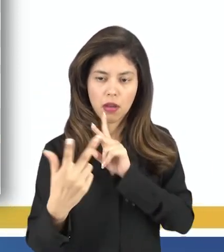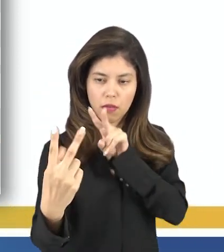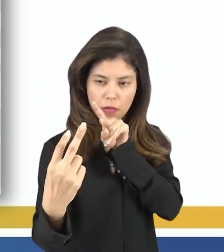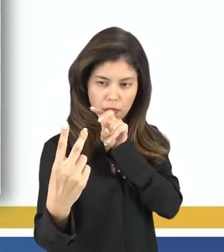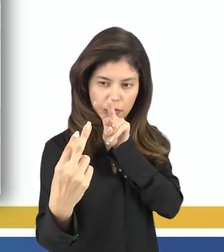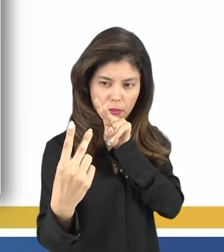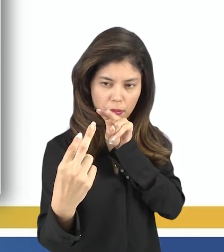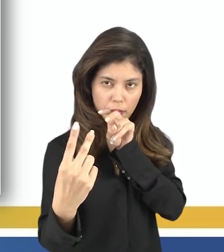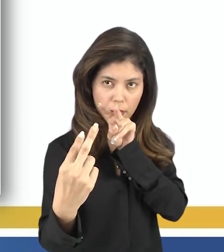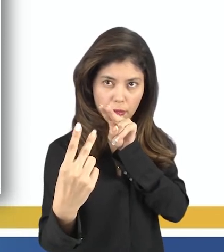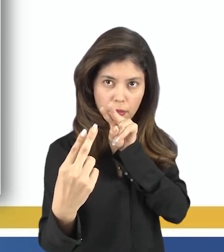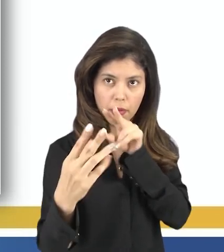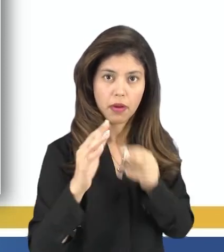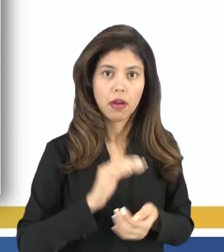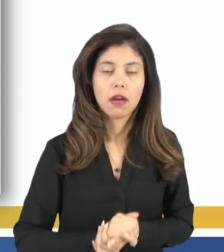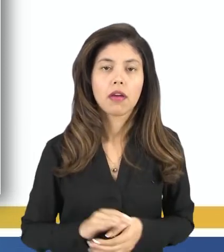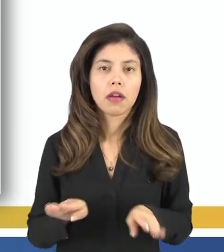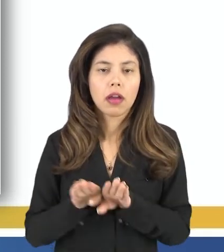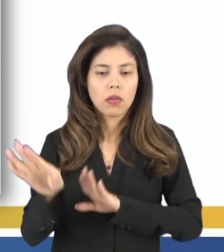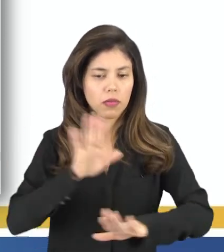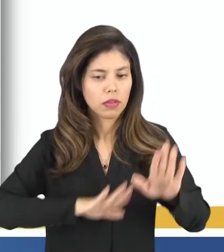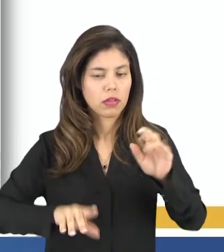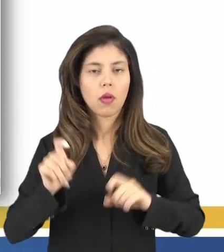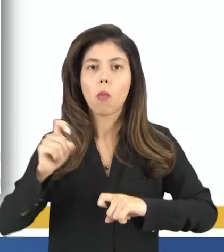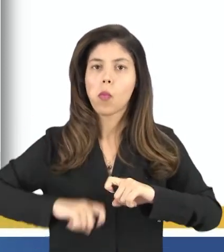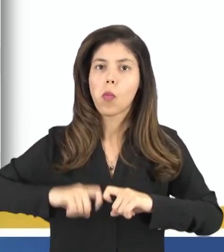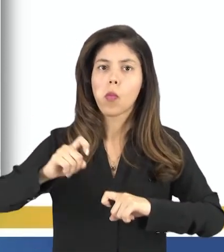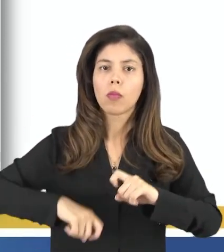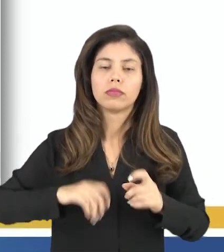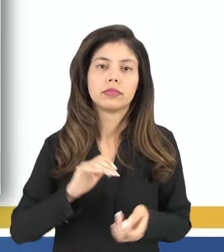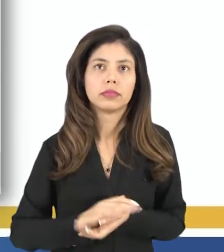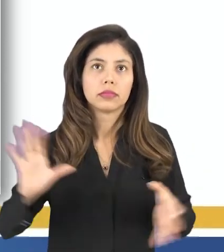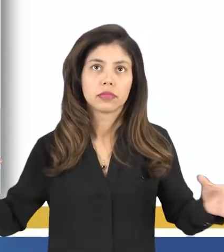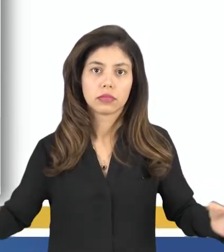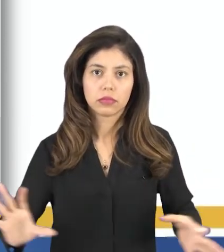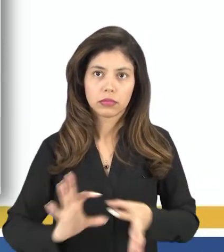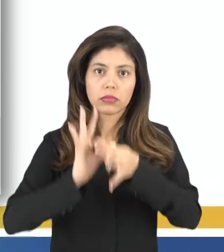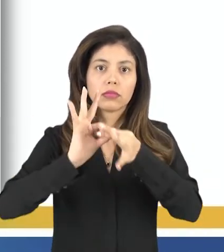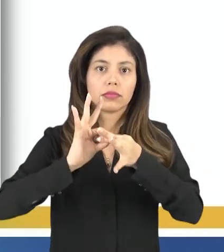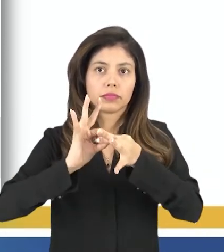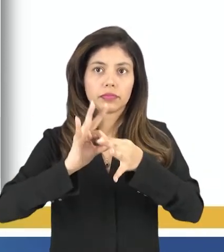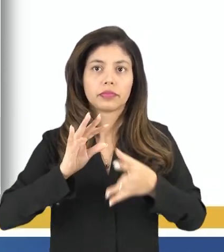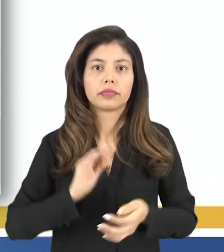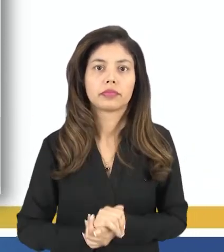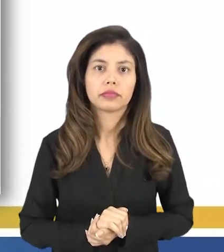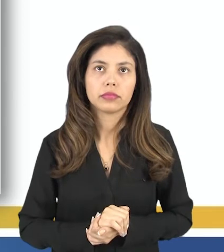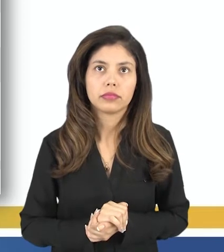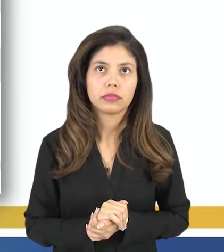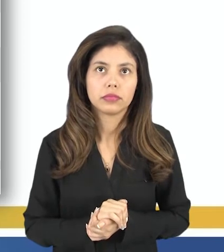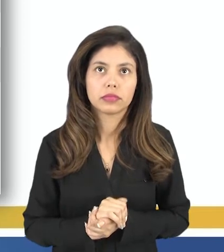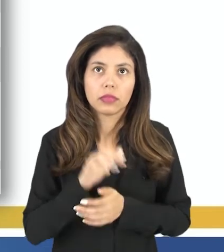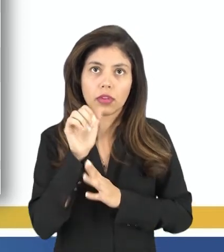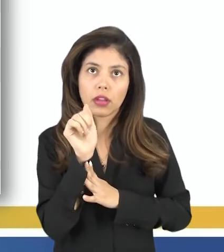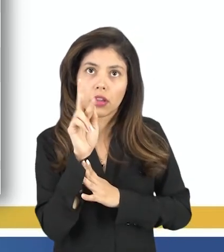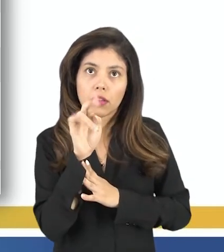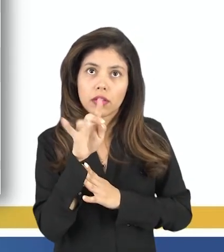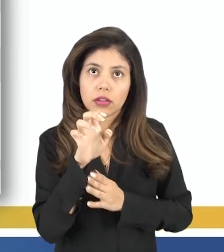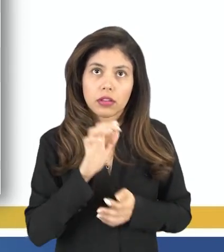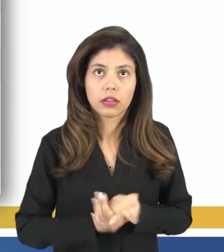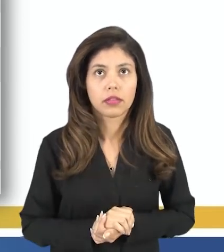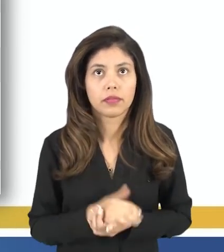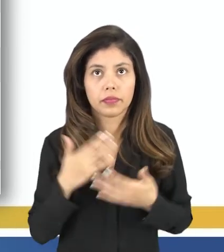Ou seja, a orientação sexual, ela está vinculada justamente à questão afetiva.